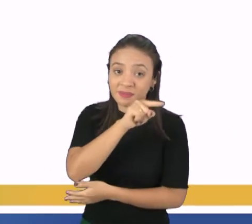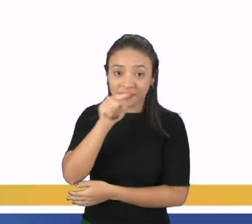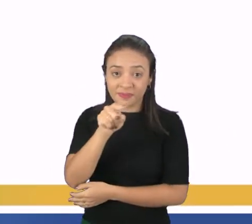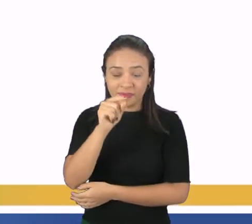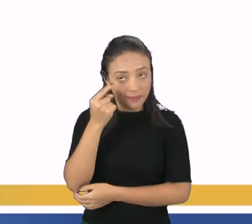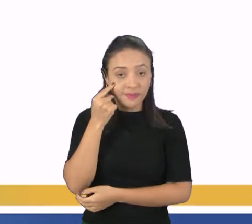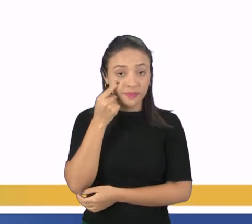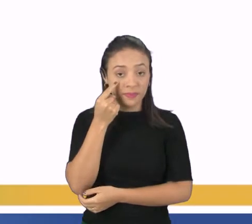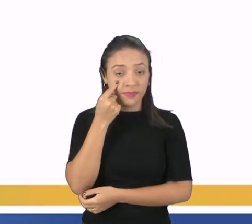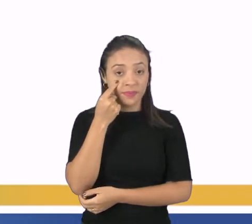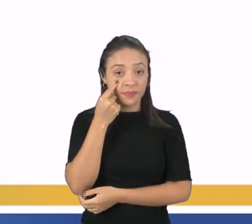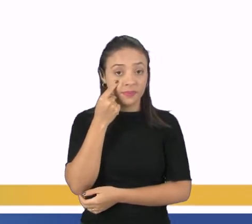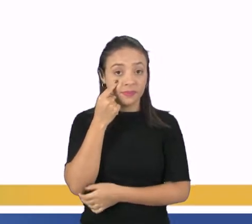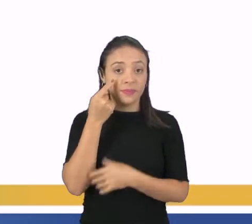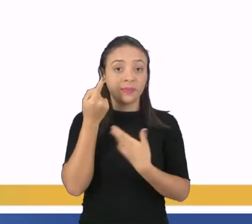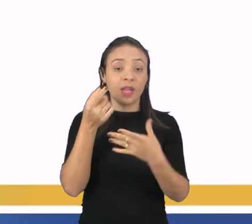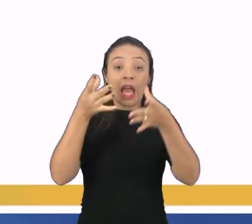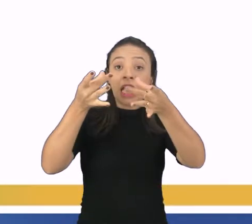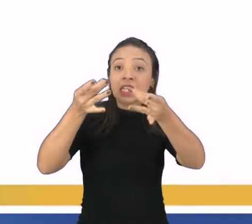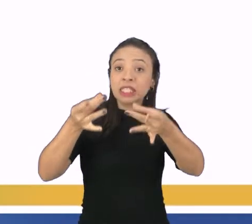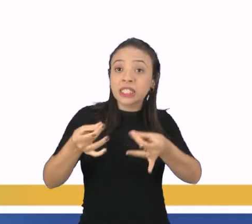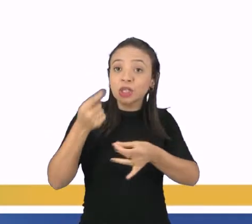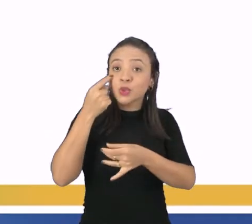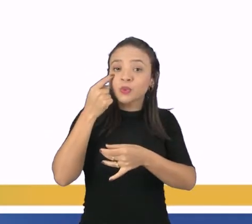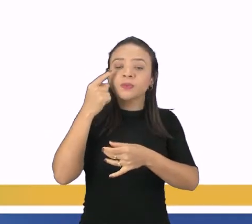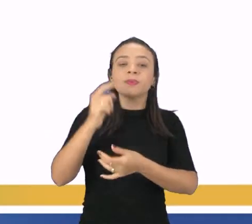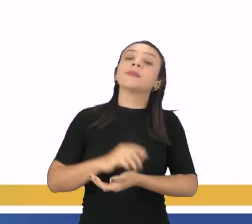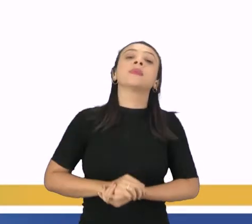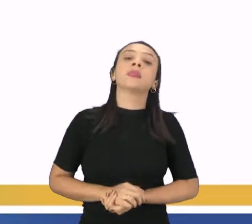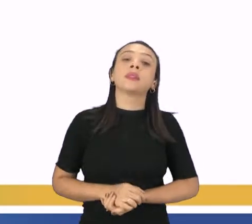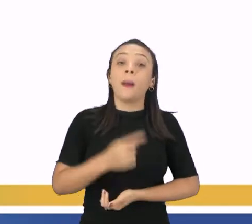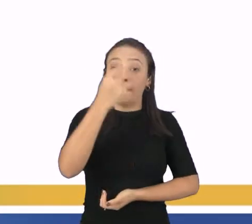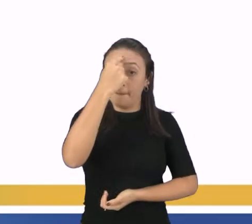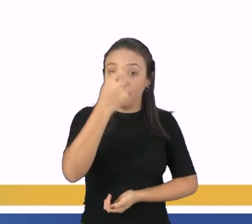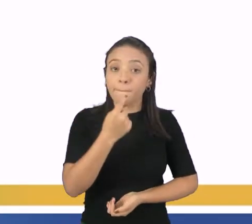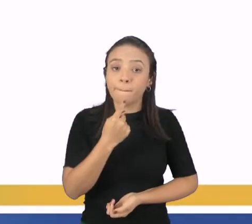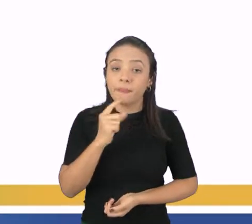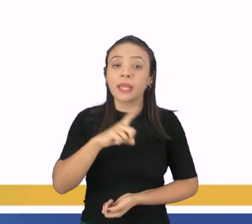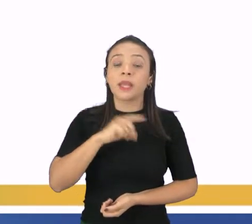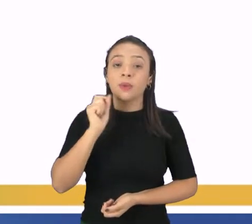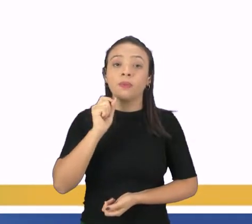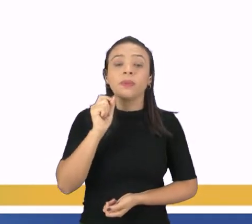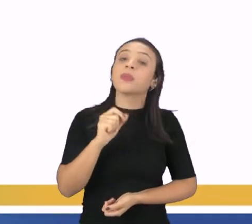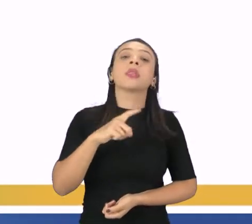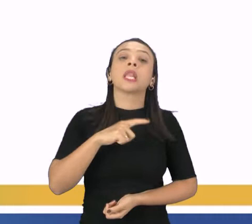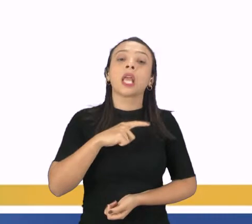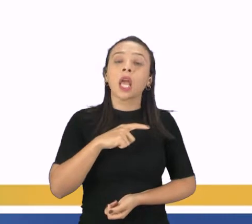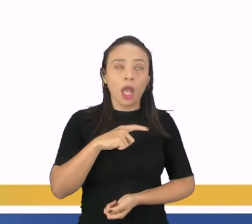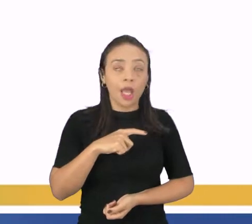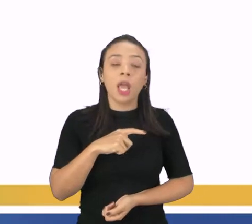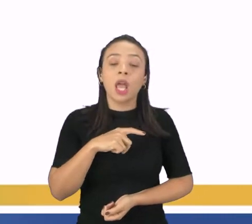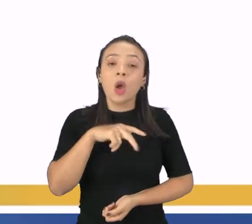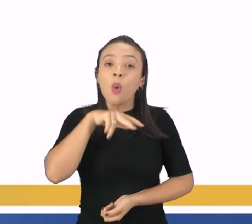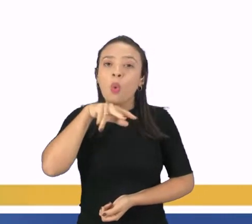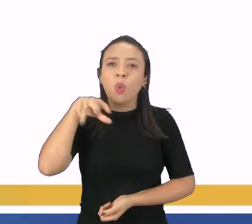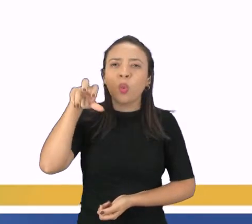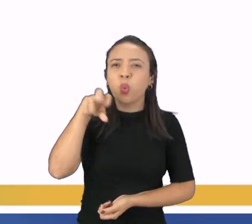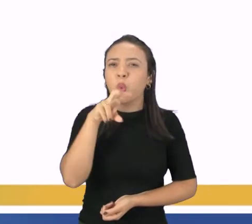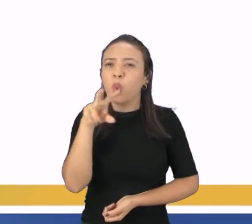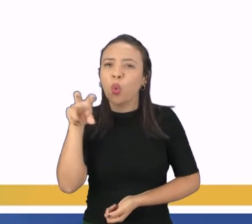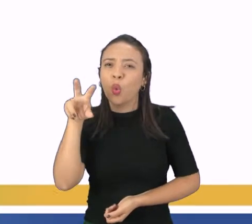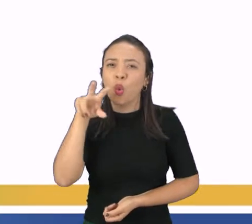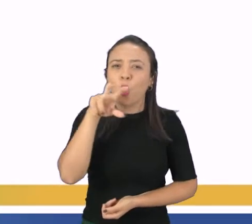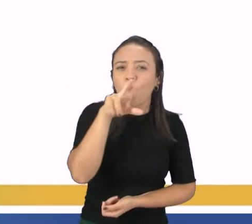você dar uma olhada com detalhe agora comigo, nessa figura que tem um dragão, né? Parece uma ilustração